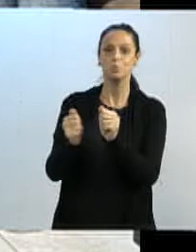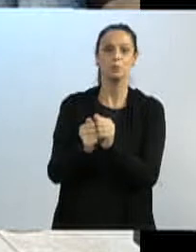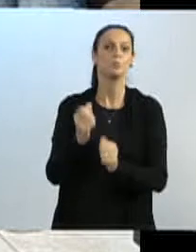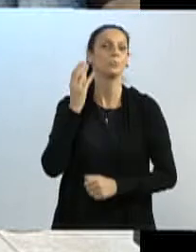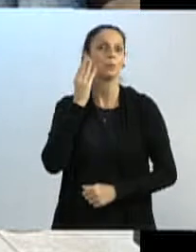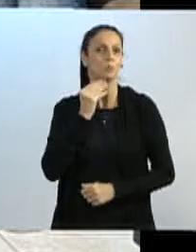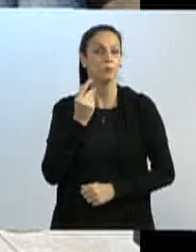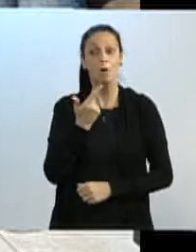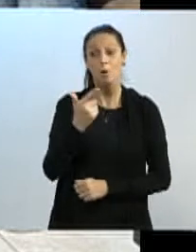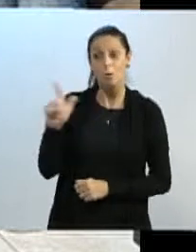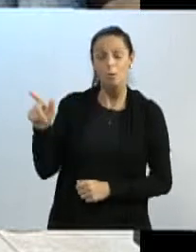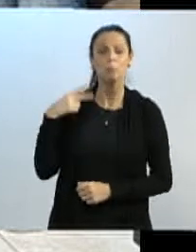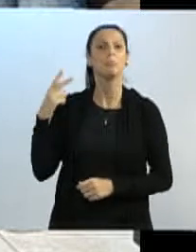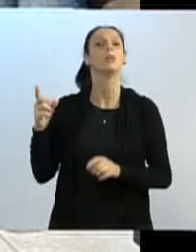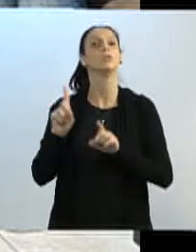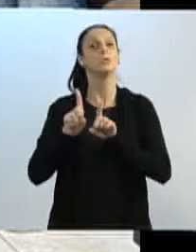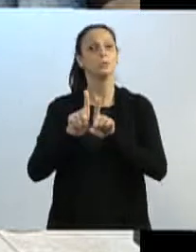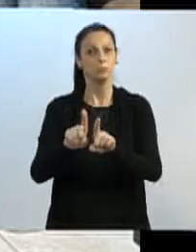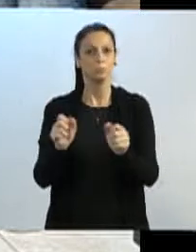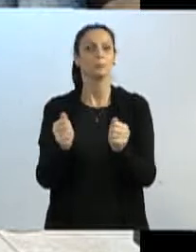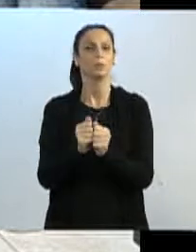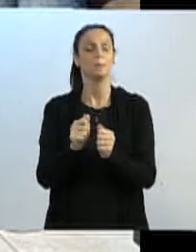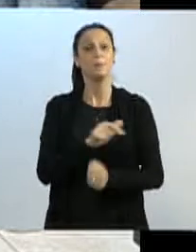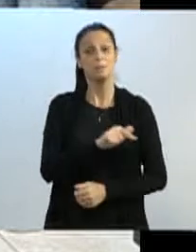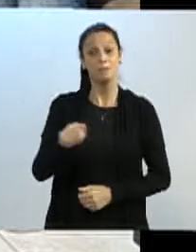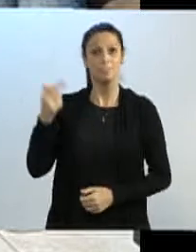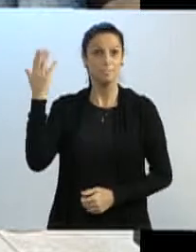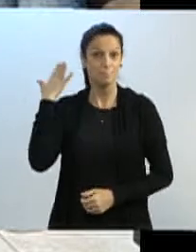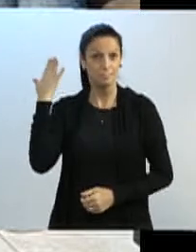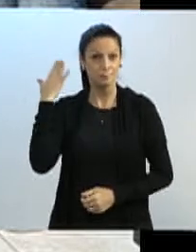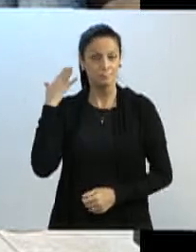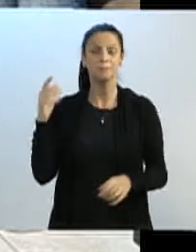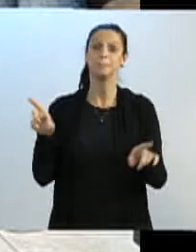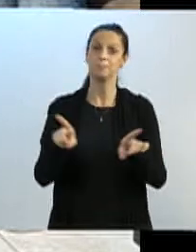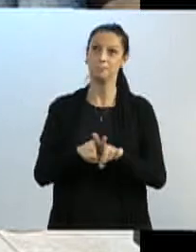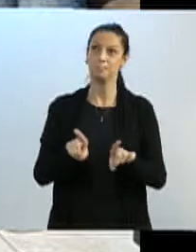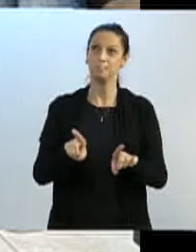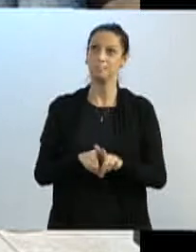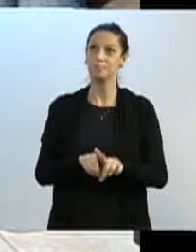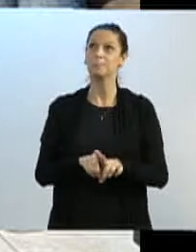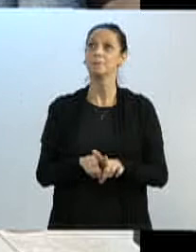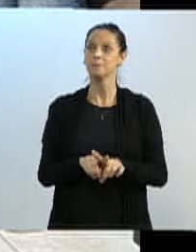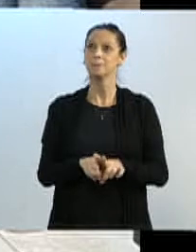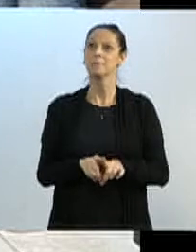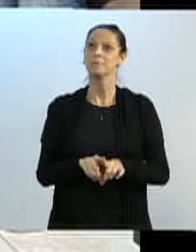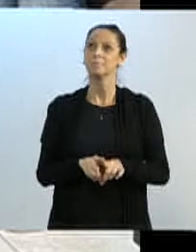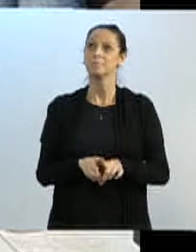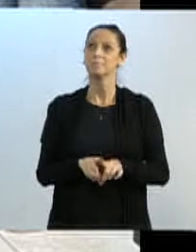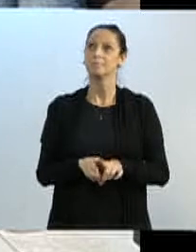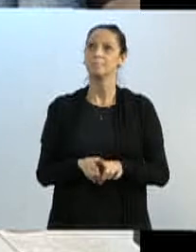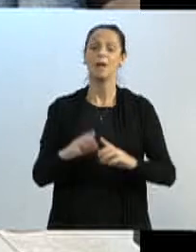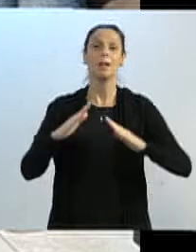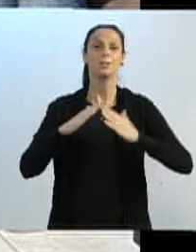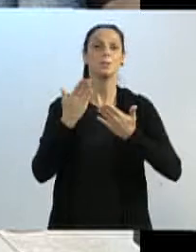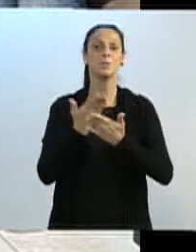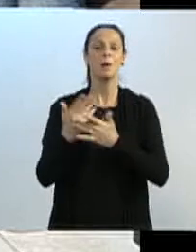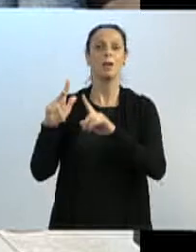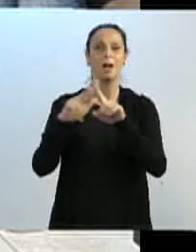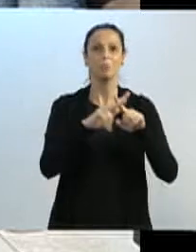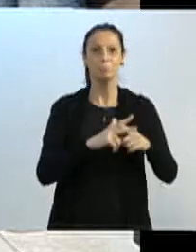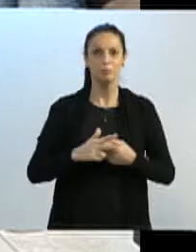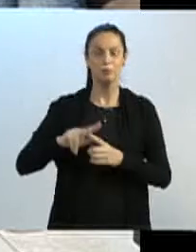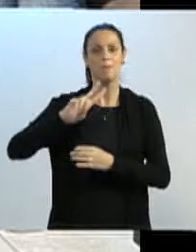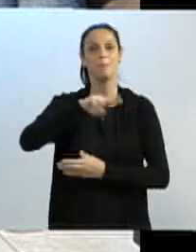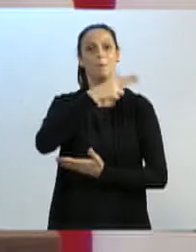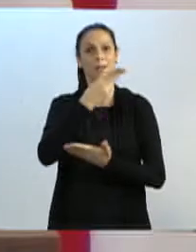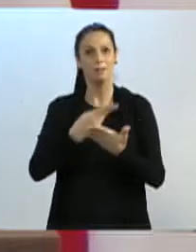Também, na semana passada, nós tivemos a entrega da reforma da escola bilíngue,